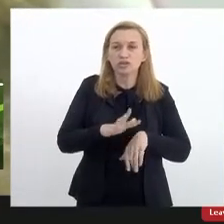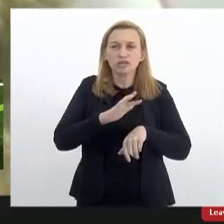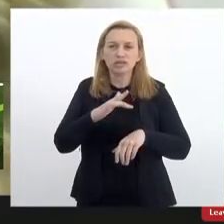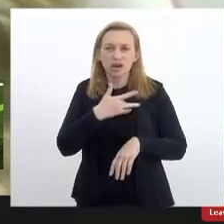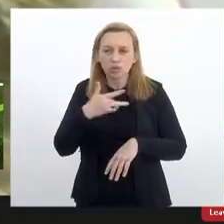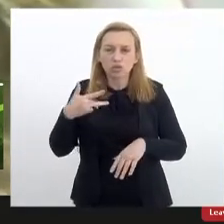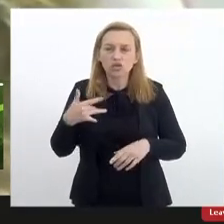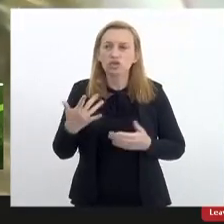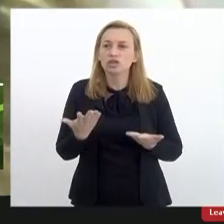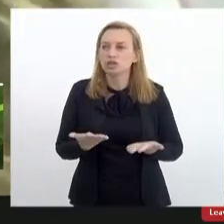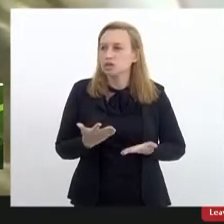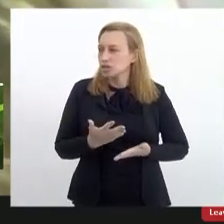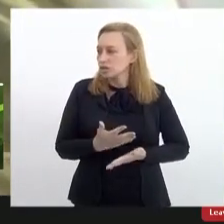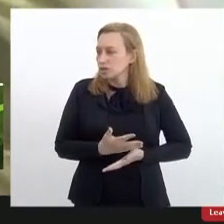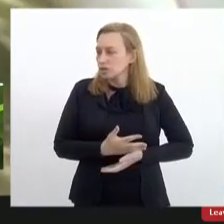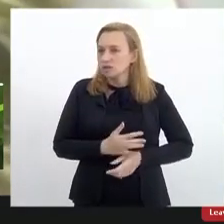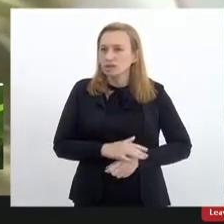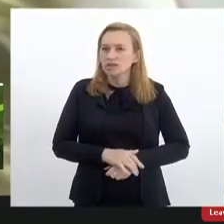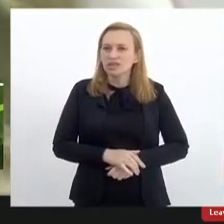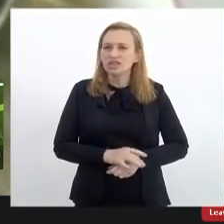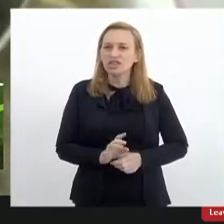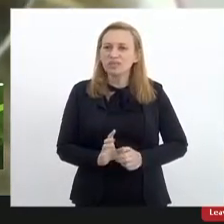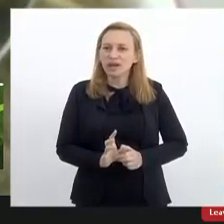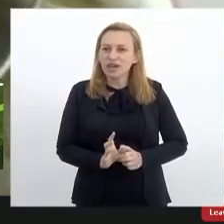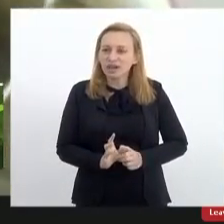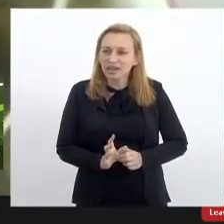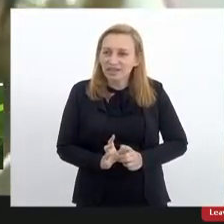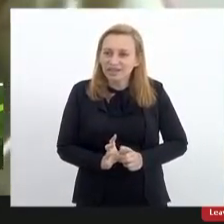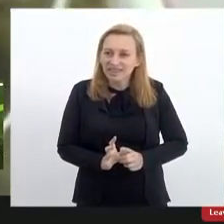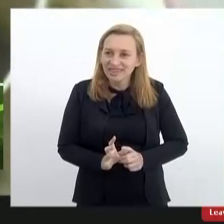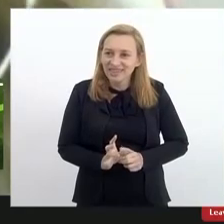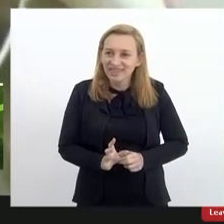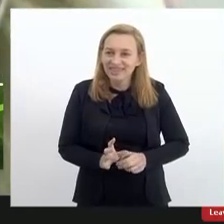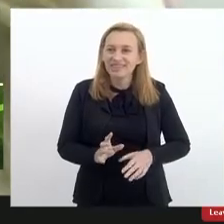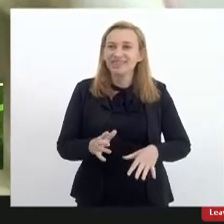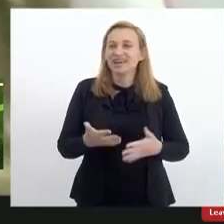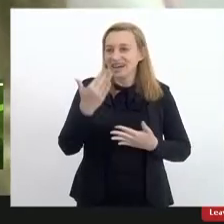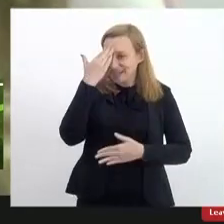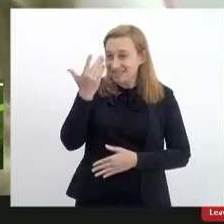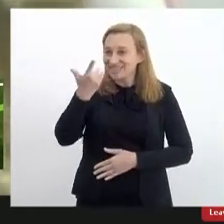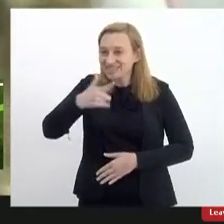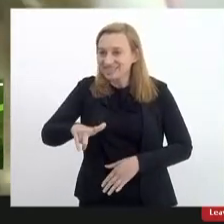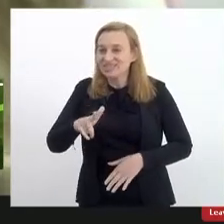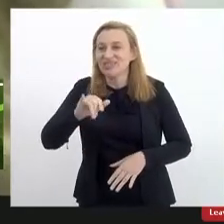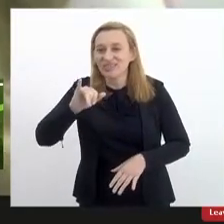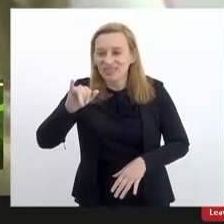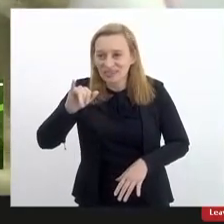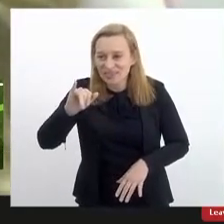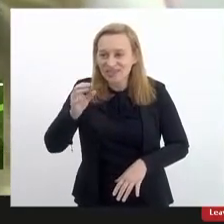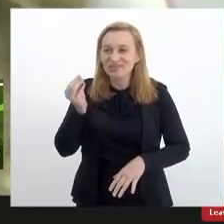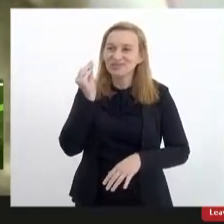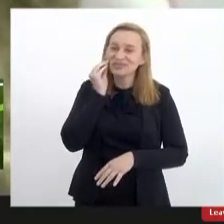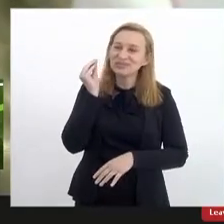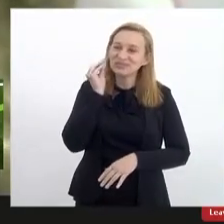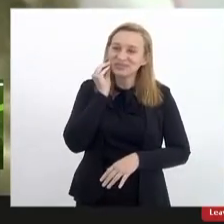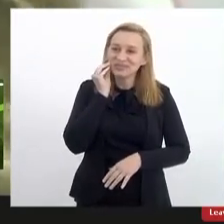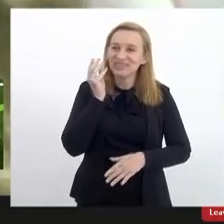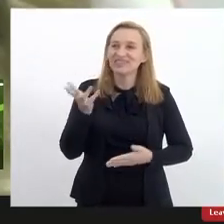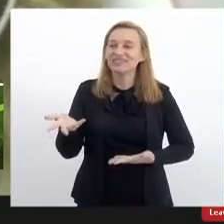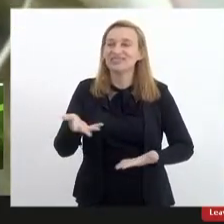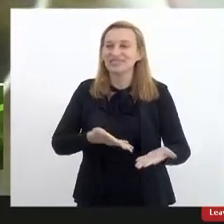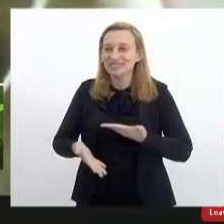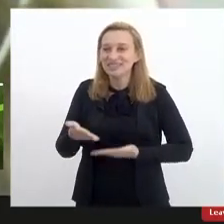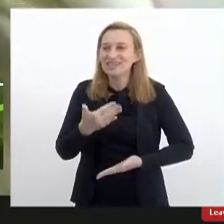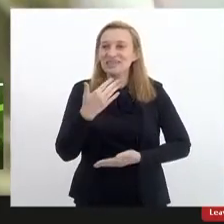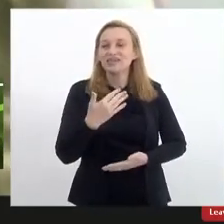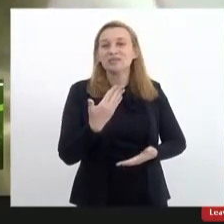né? E o que que eu trago aqui hoje? Primeira coisa, agradecer mais uma vez essa oportunidade de parceria, de trabalho, né? Somando com